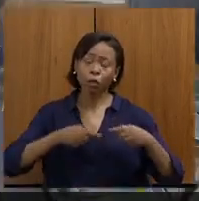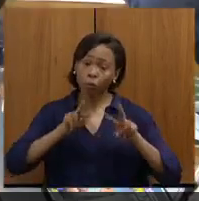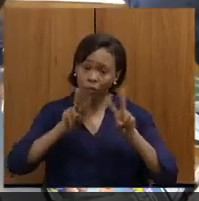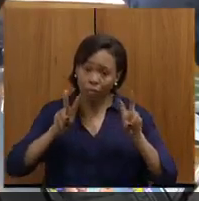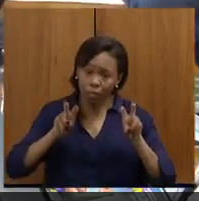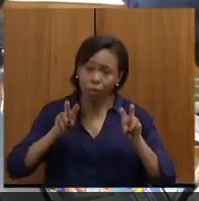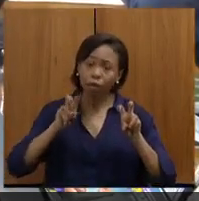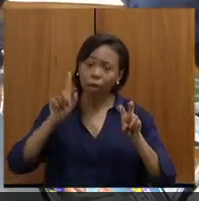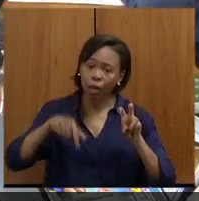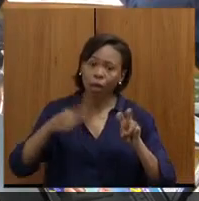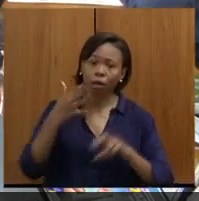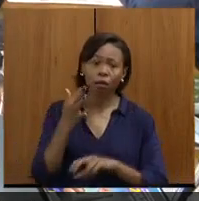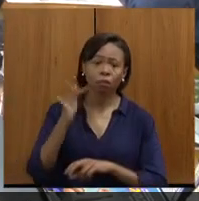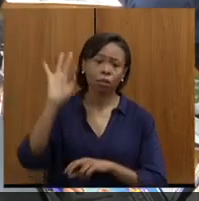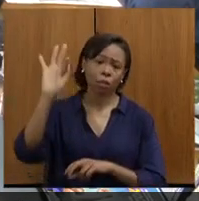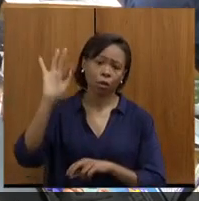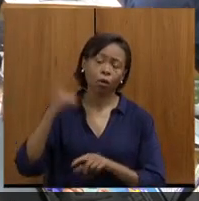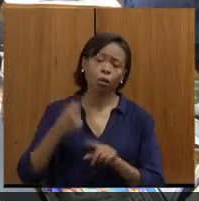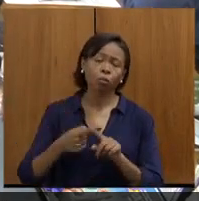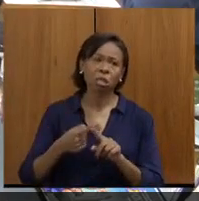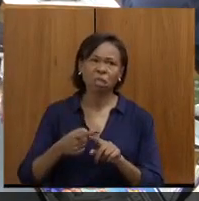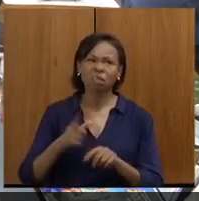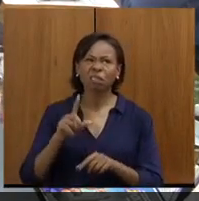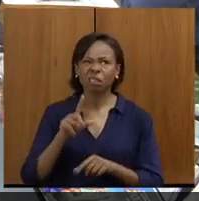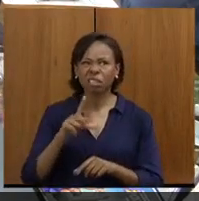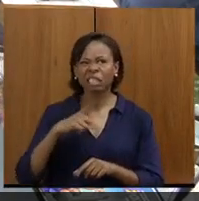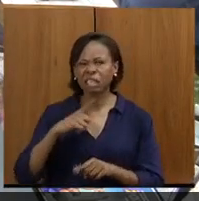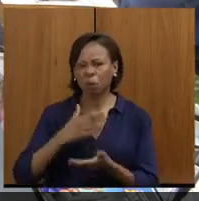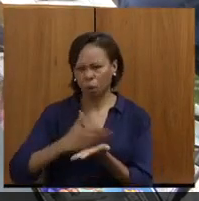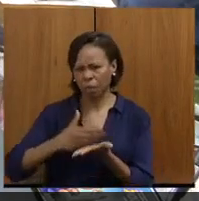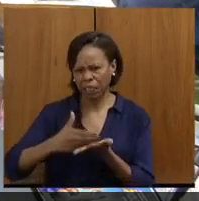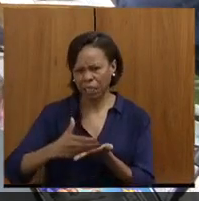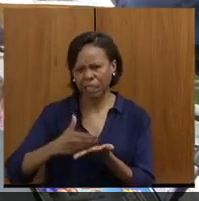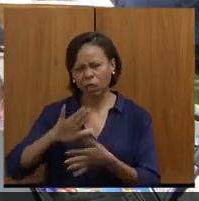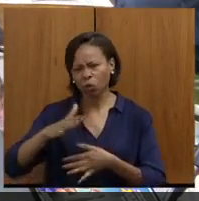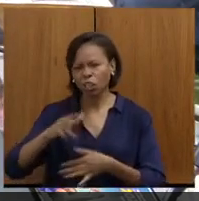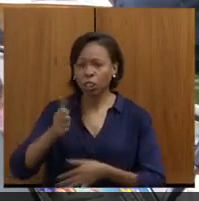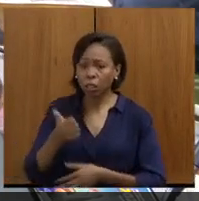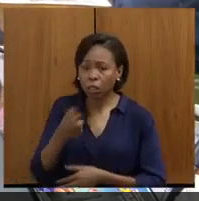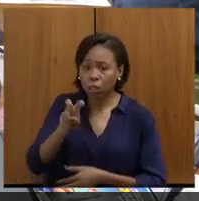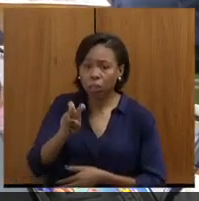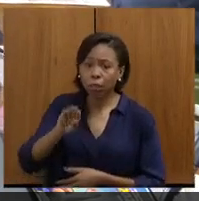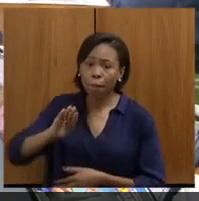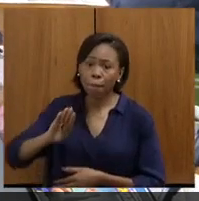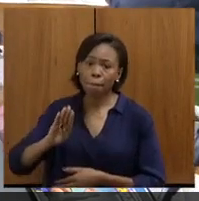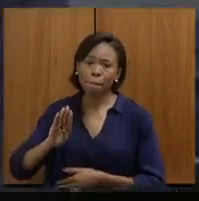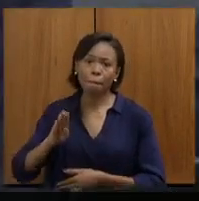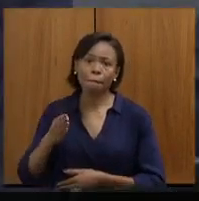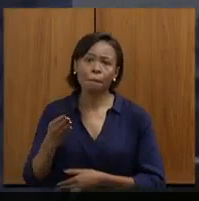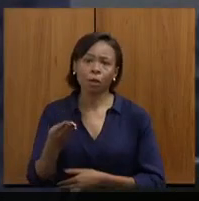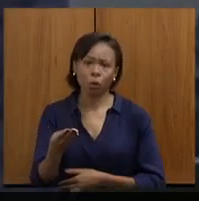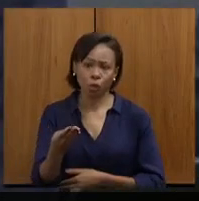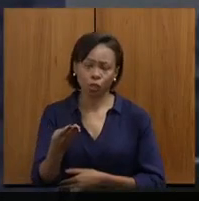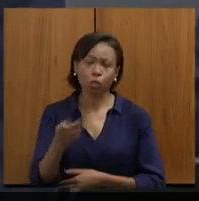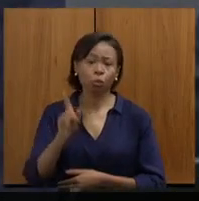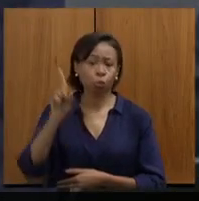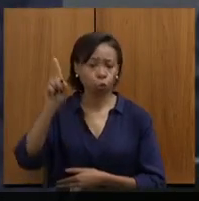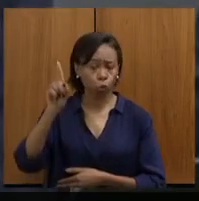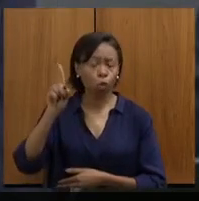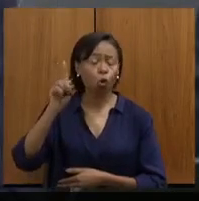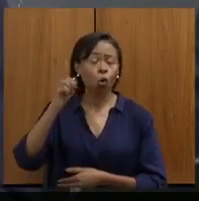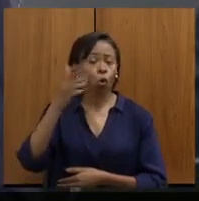já que vai ter uma parcela, talvez até de 15 bilhões para o governo federal,